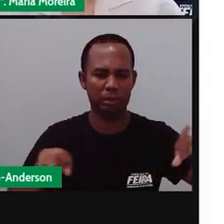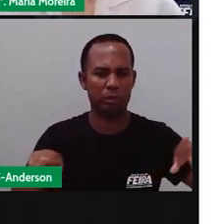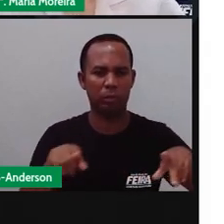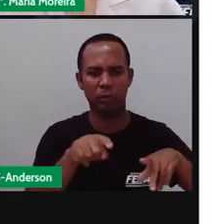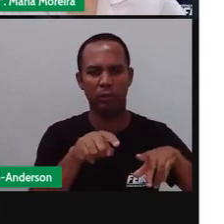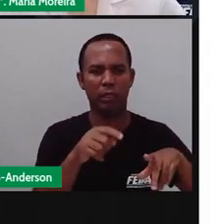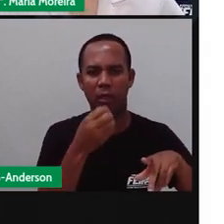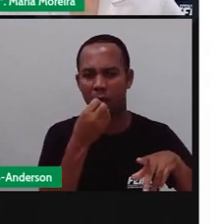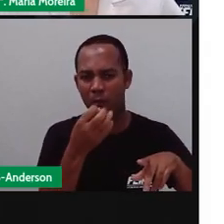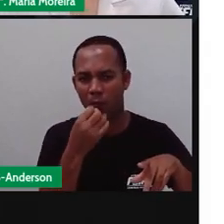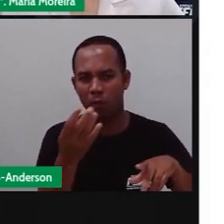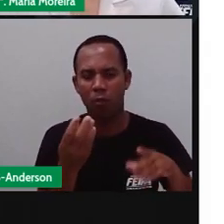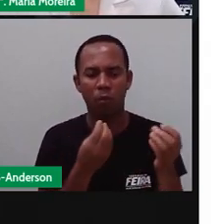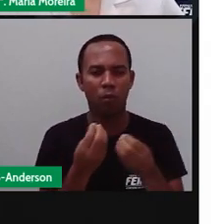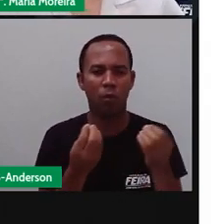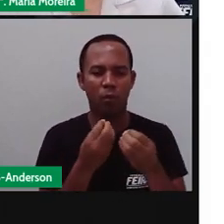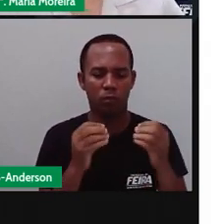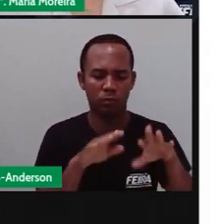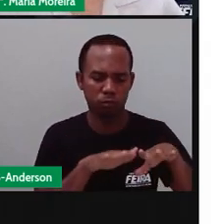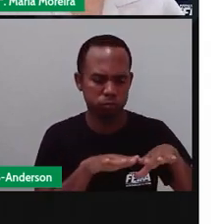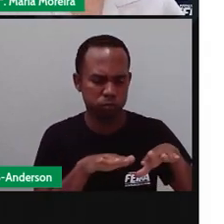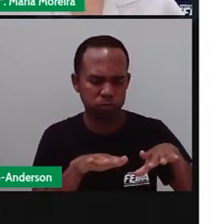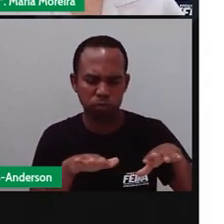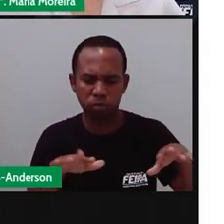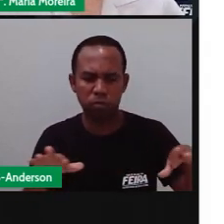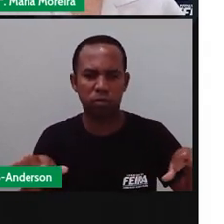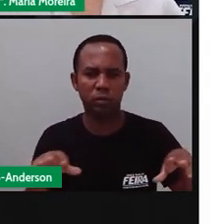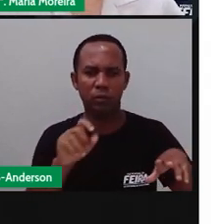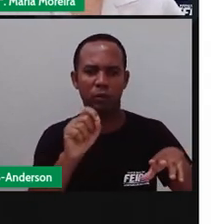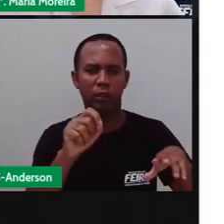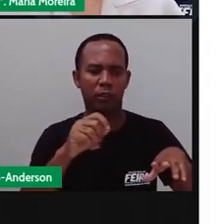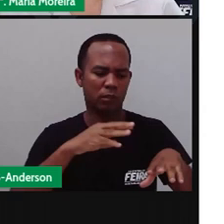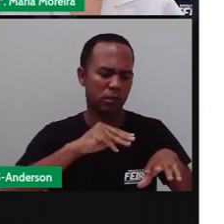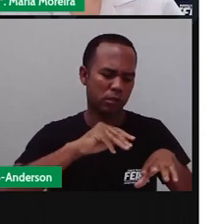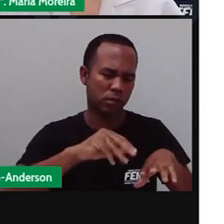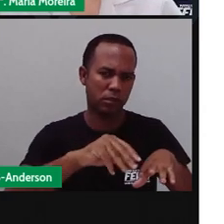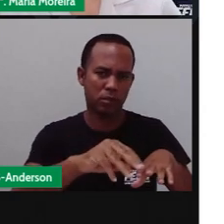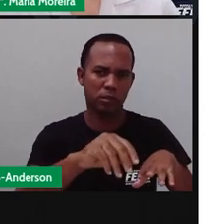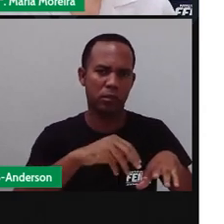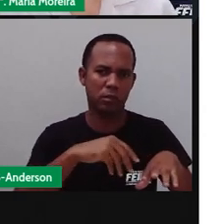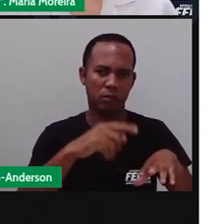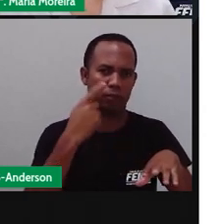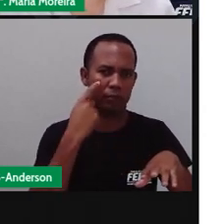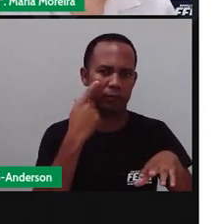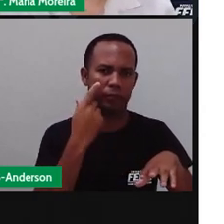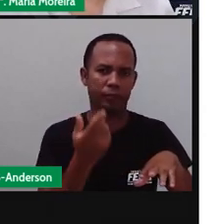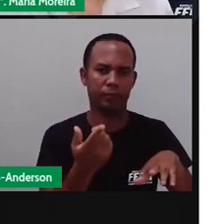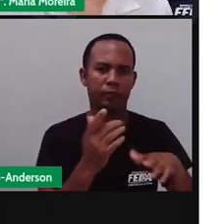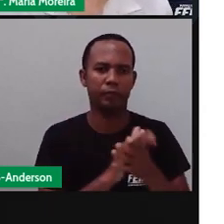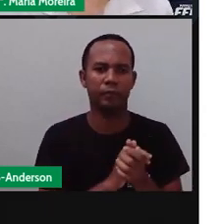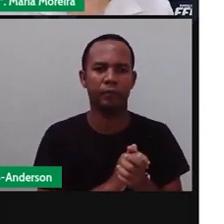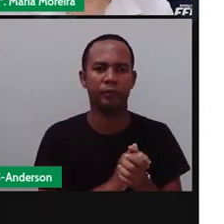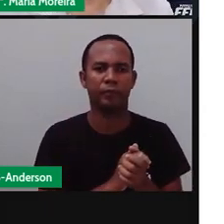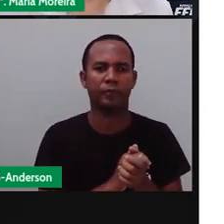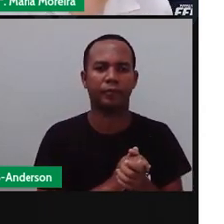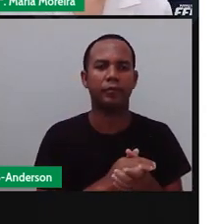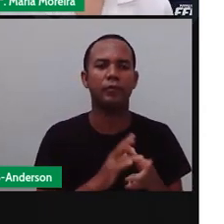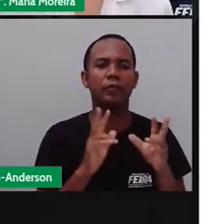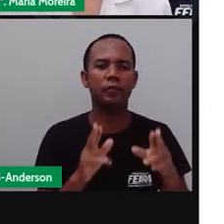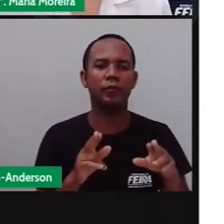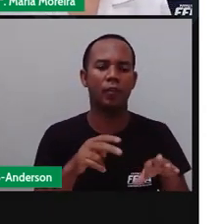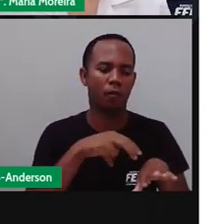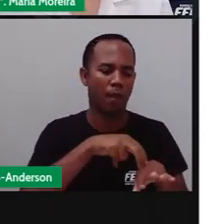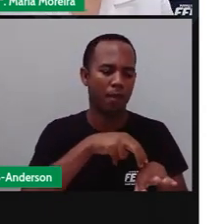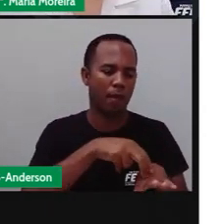não é, e é a camada superficial da crocha terrestre. É isso que a gente está o quê agora, ó, pisando